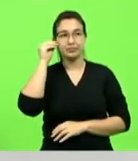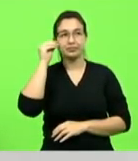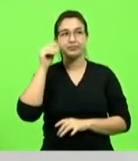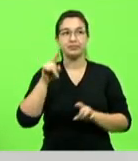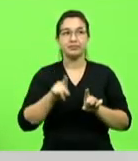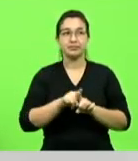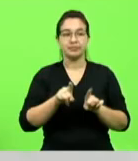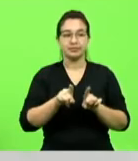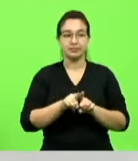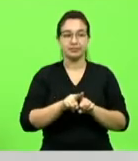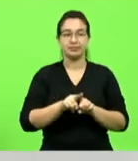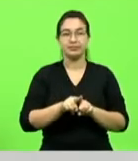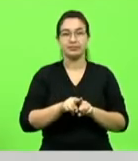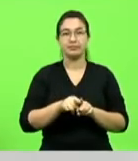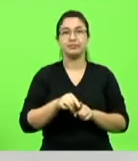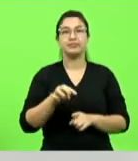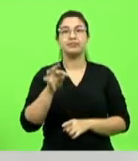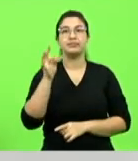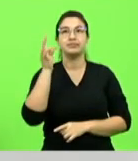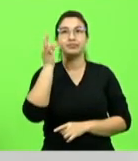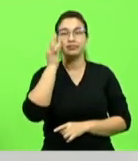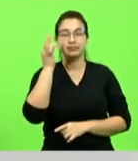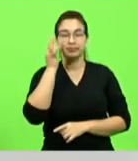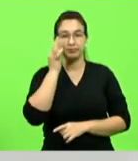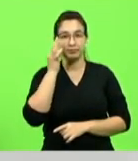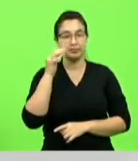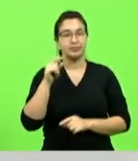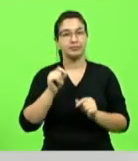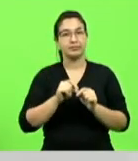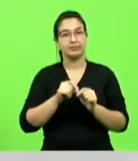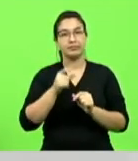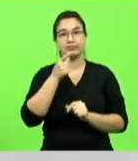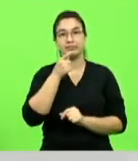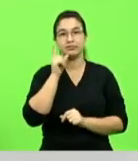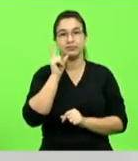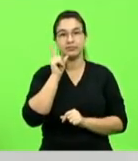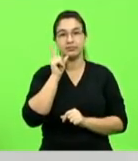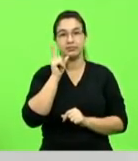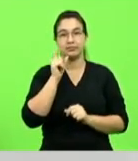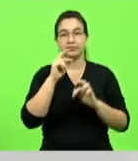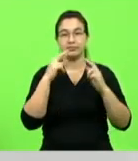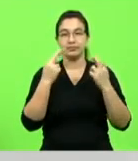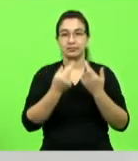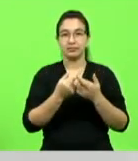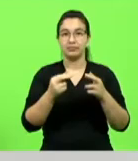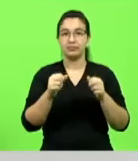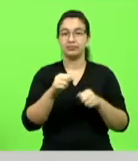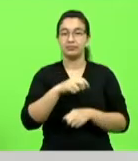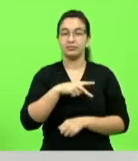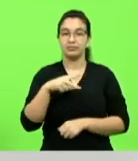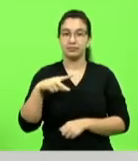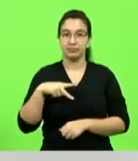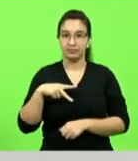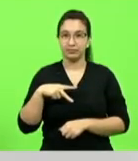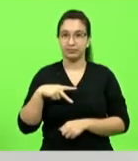Fernando Crelen foi feita uma audiência pública ontem aqui e reuniu ali os representantes dos